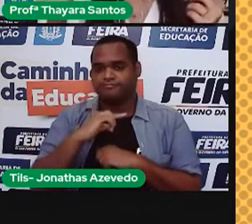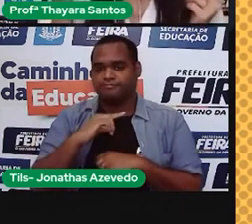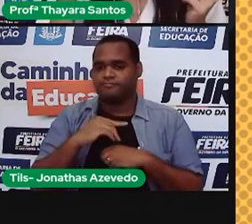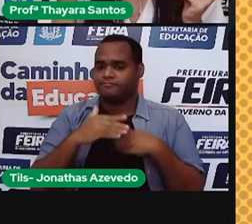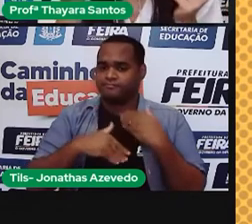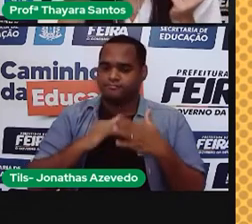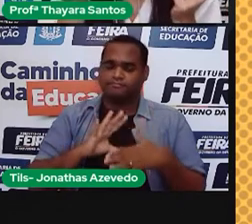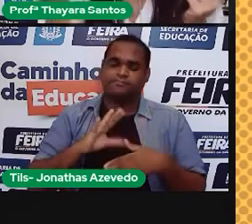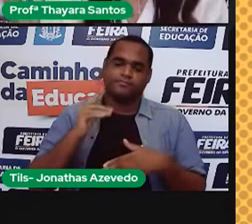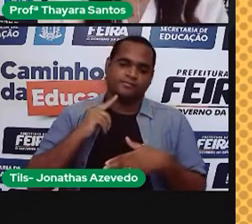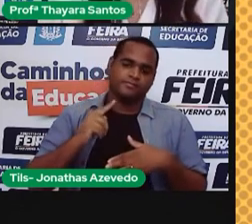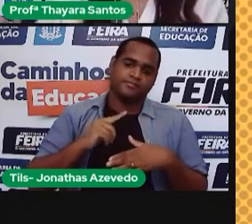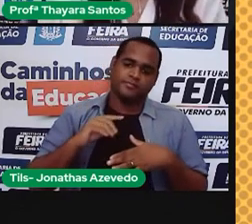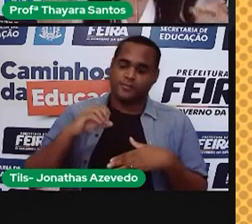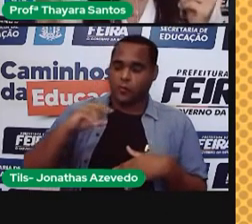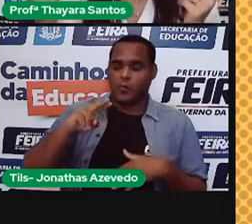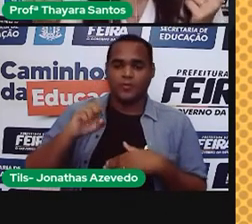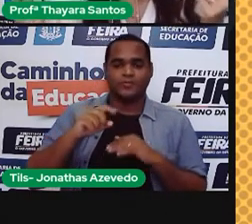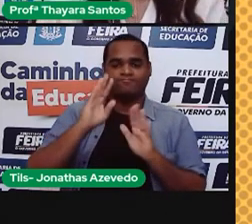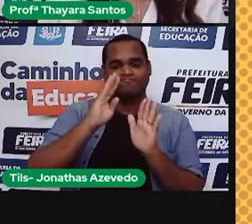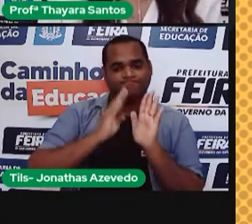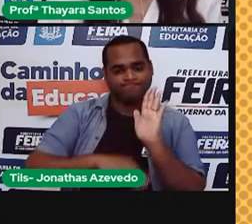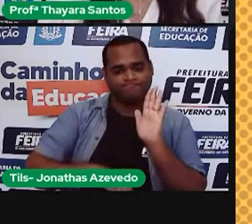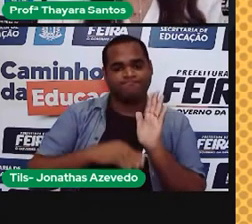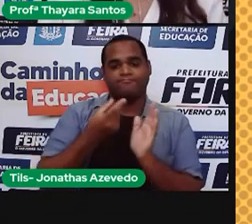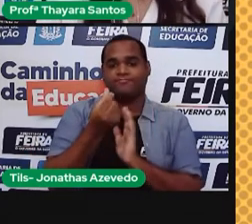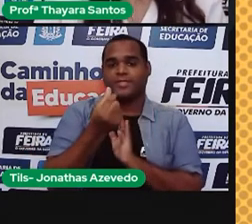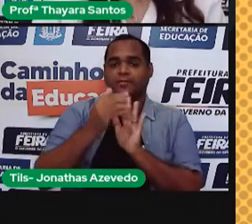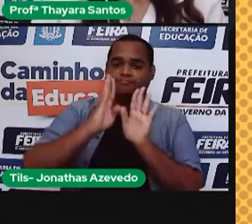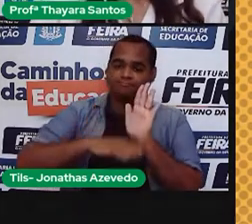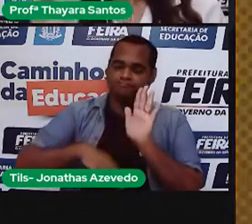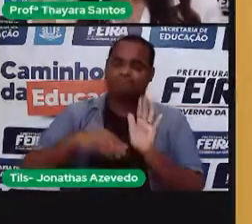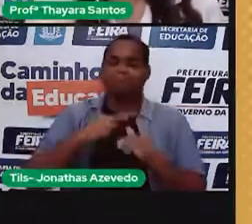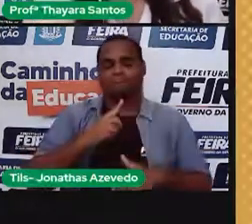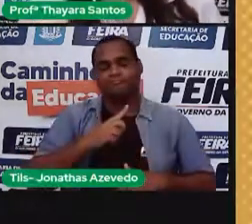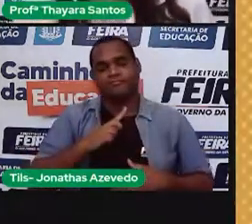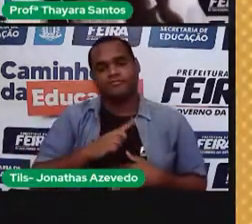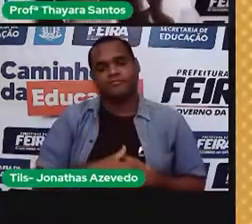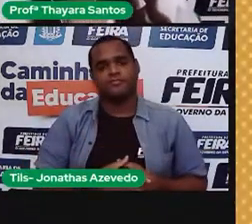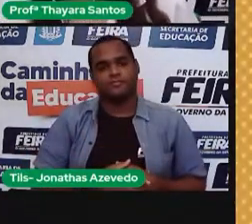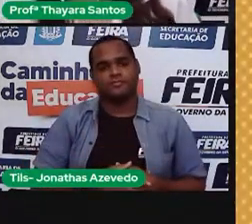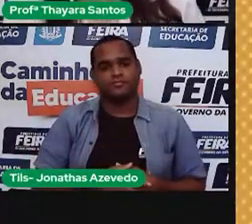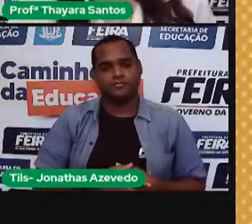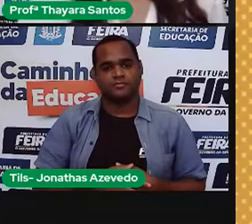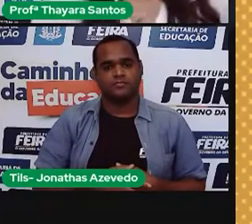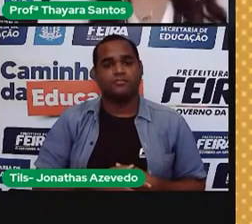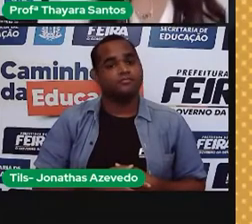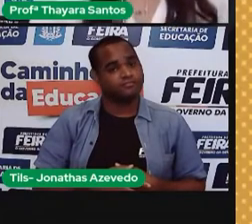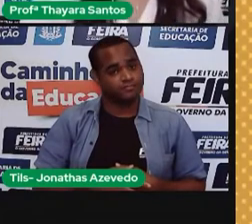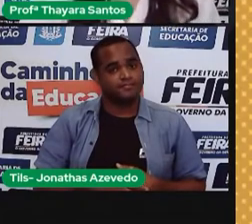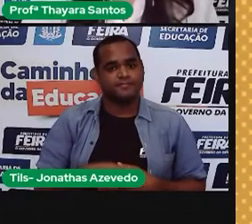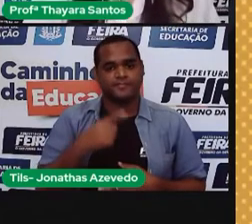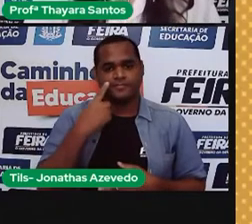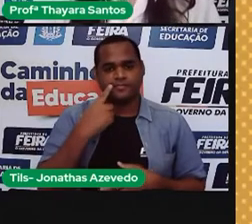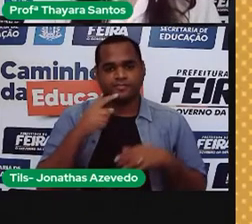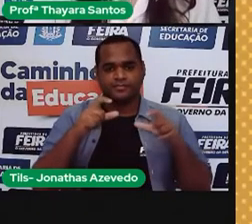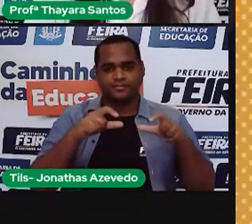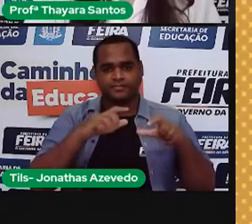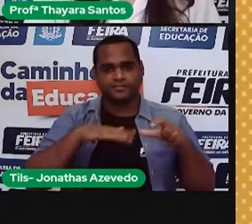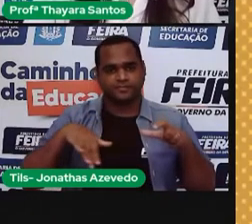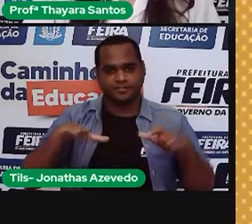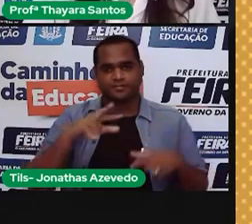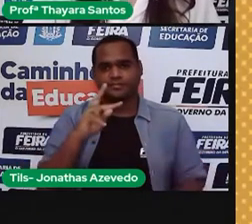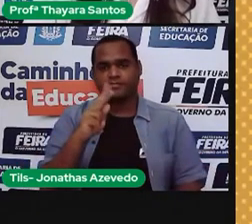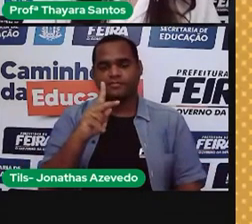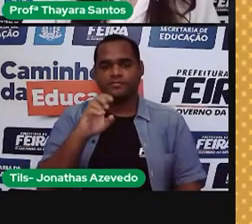como um ônus aí no nosso bolso, a gente vai estar perdendo dinheiro. Então, aqui eu trouxe para vocês essa